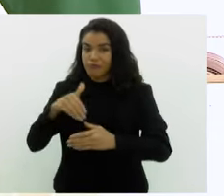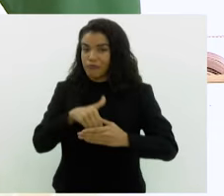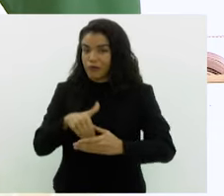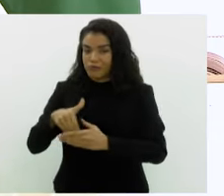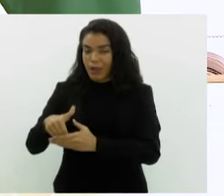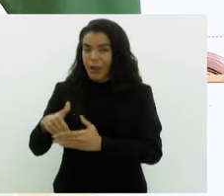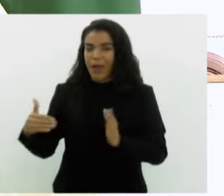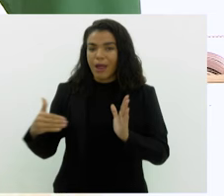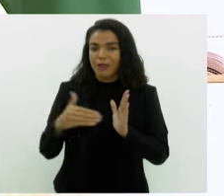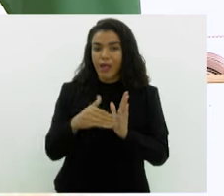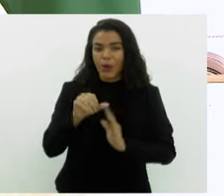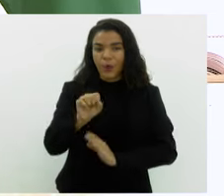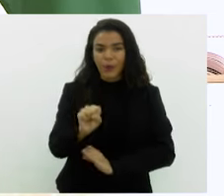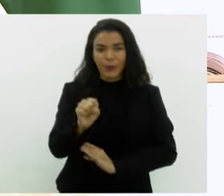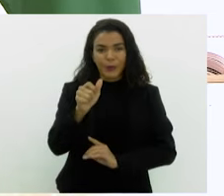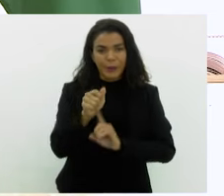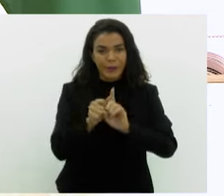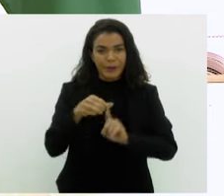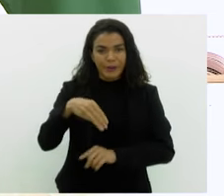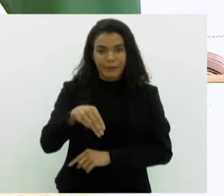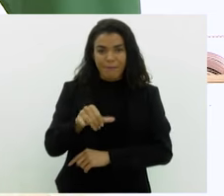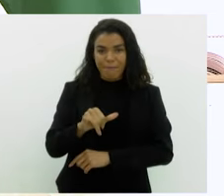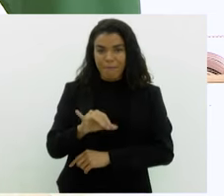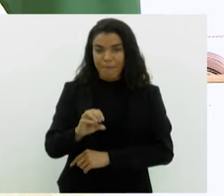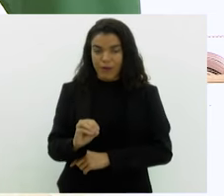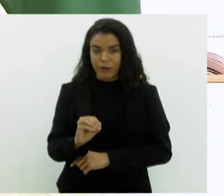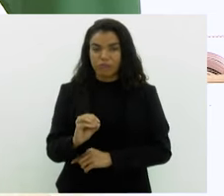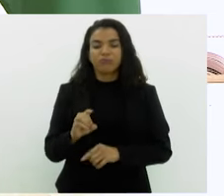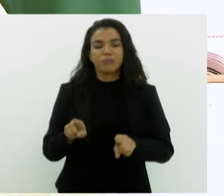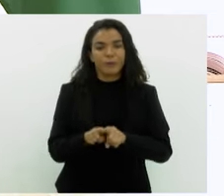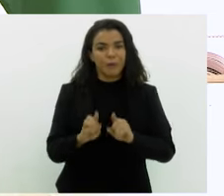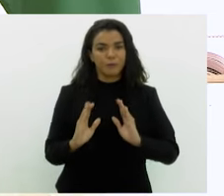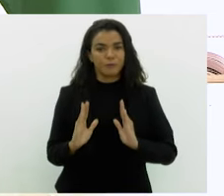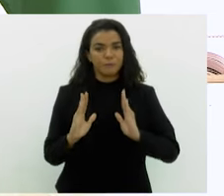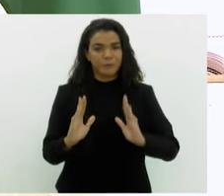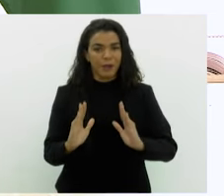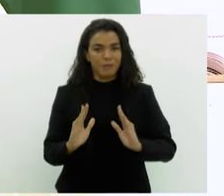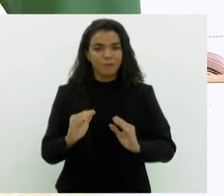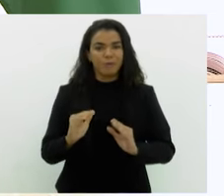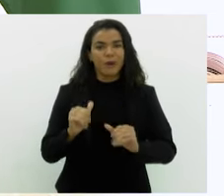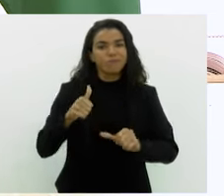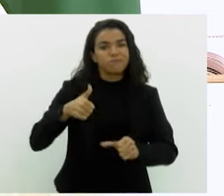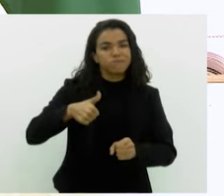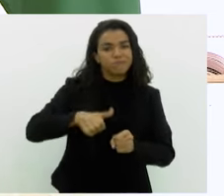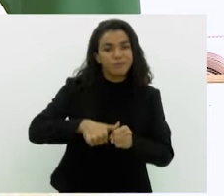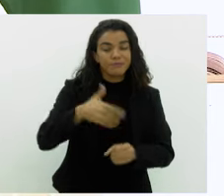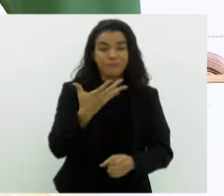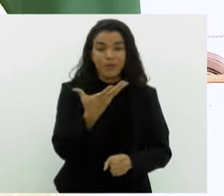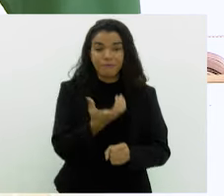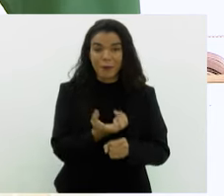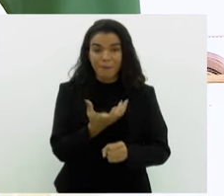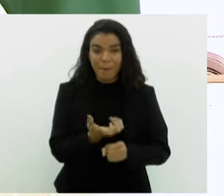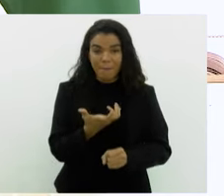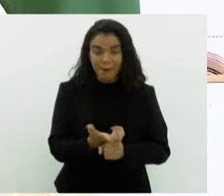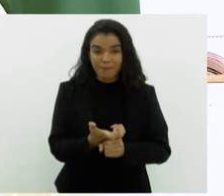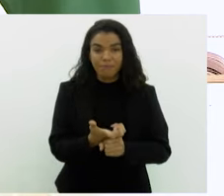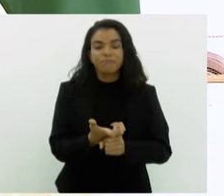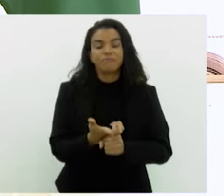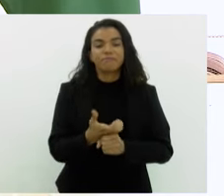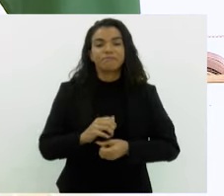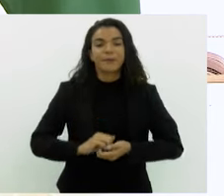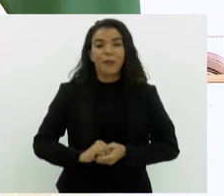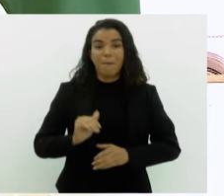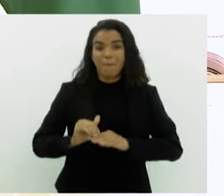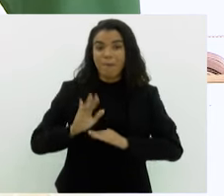8 de maio. Esse também é o prazo para cadastrar sua biometria junto à Justiça Eleitoral. Mais de